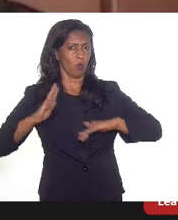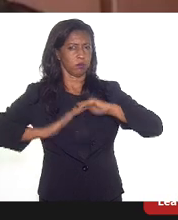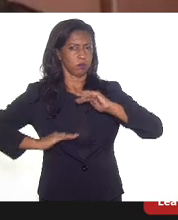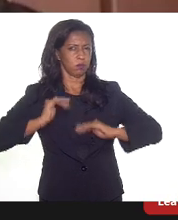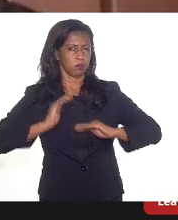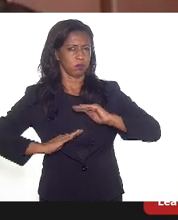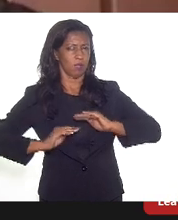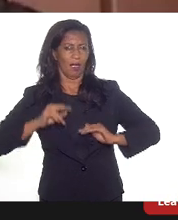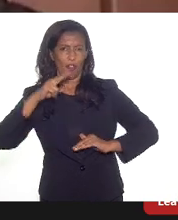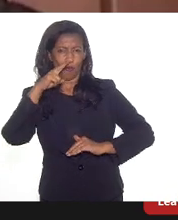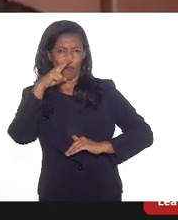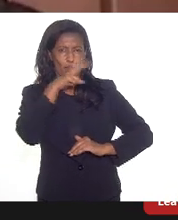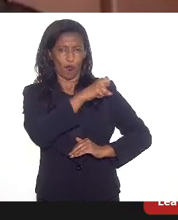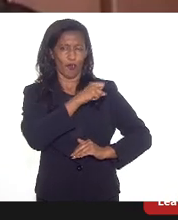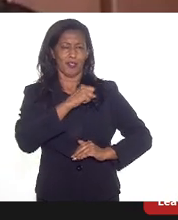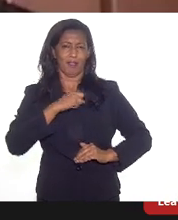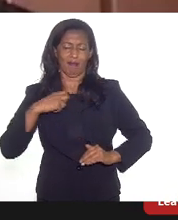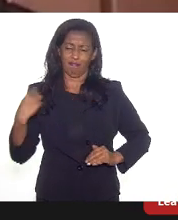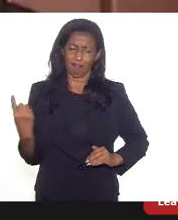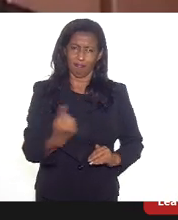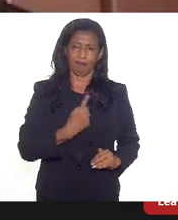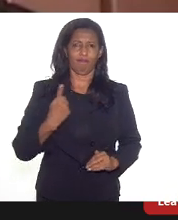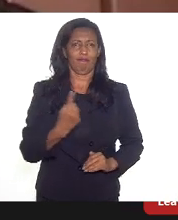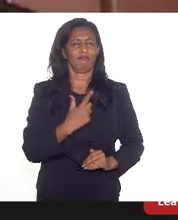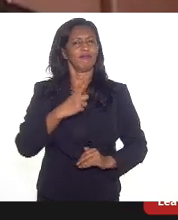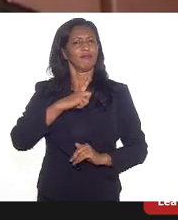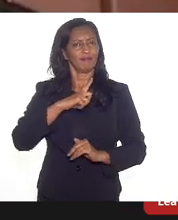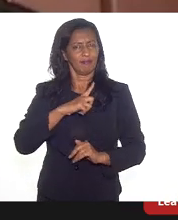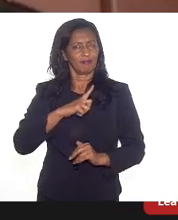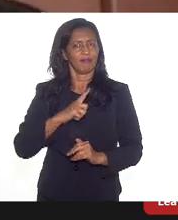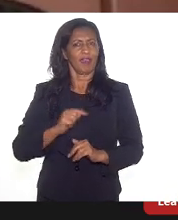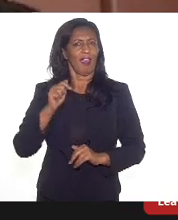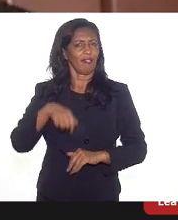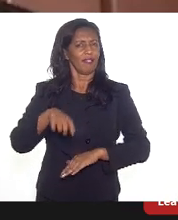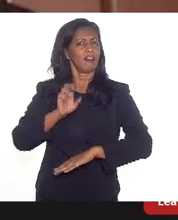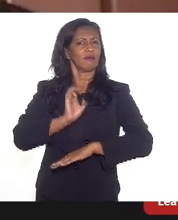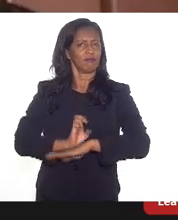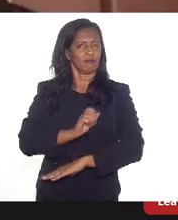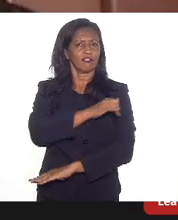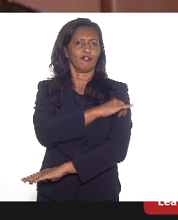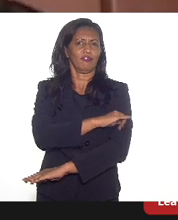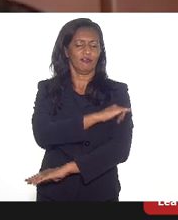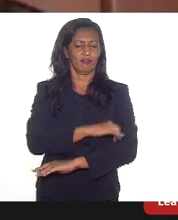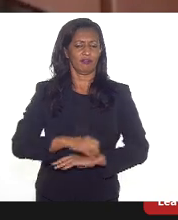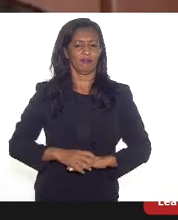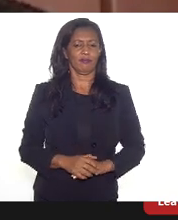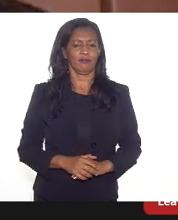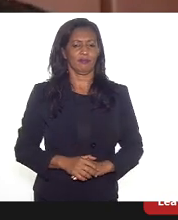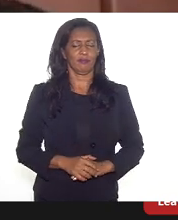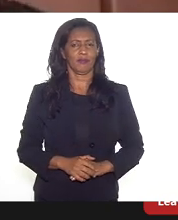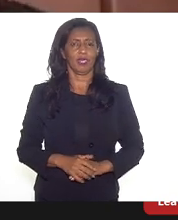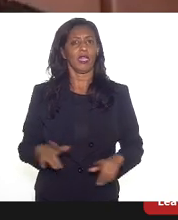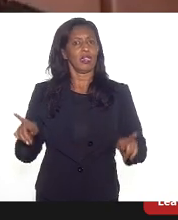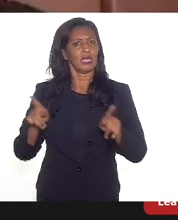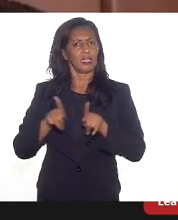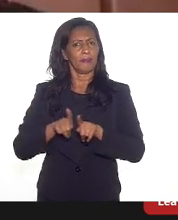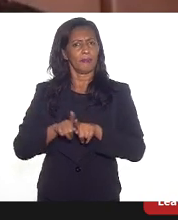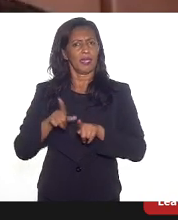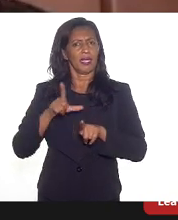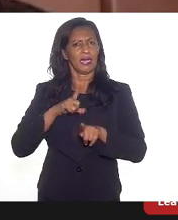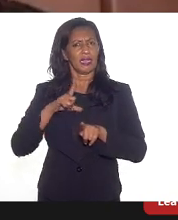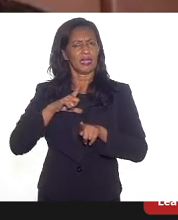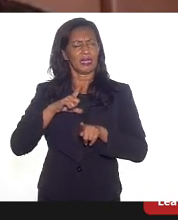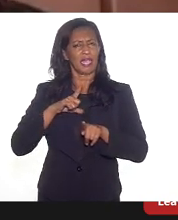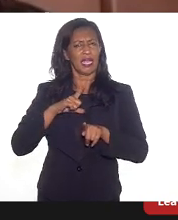a potencialidade que a gente tem. Aqui no Estado do Rio de Janeiro, a gente também tem uma série de